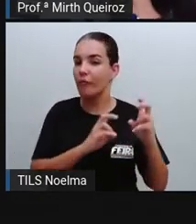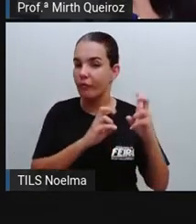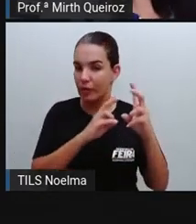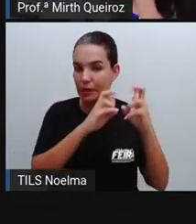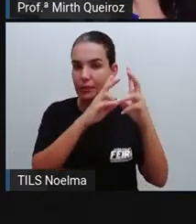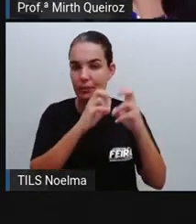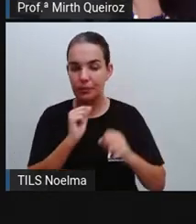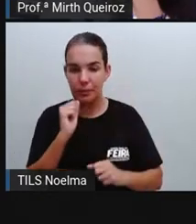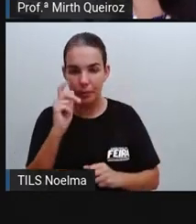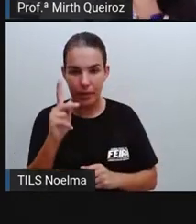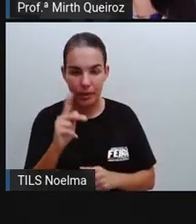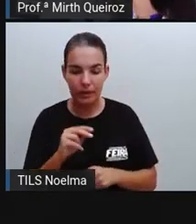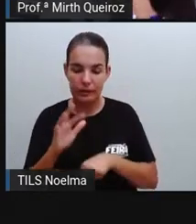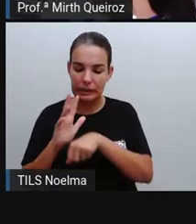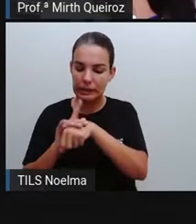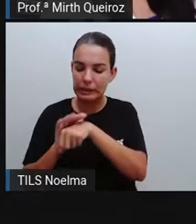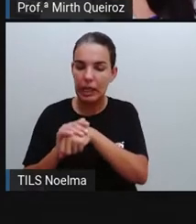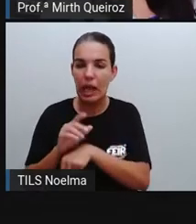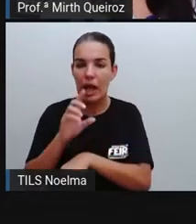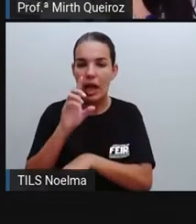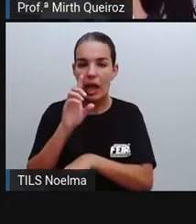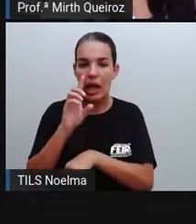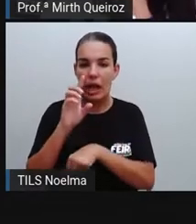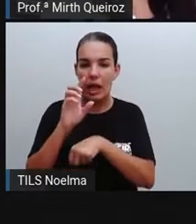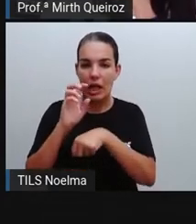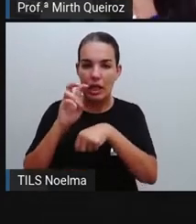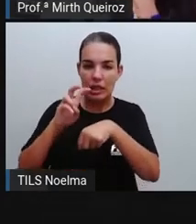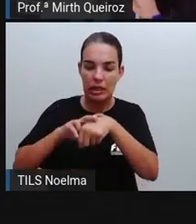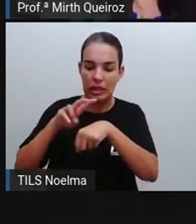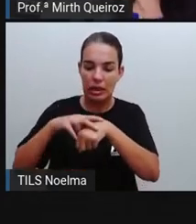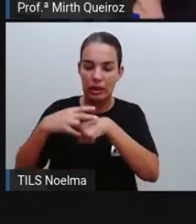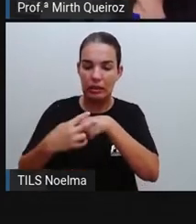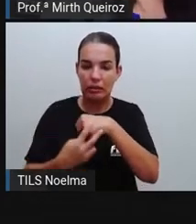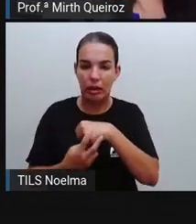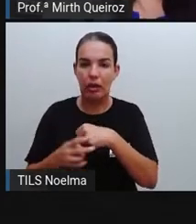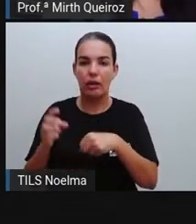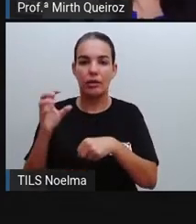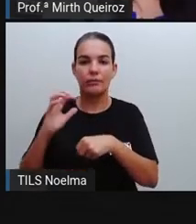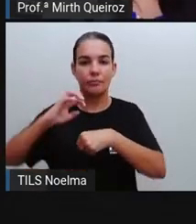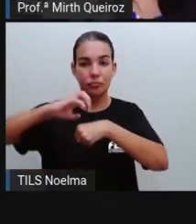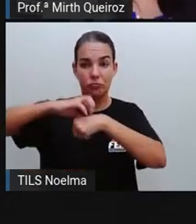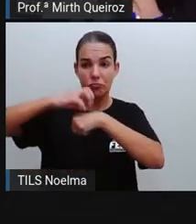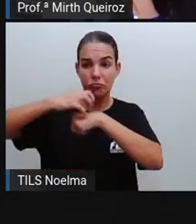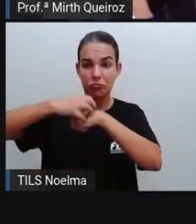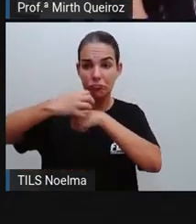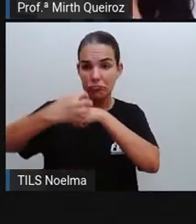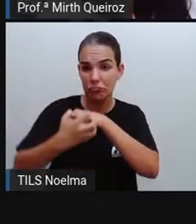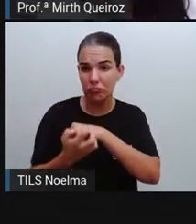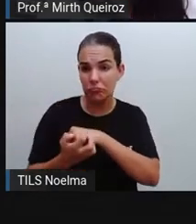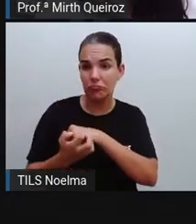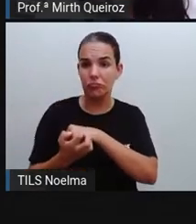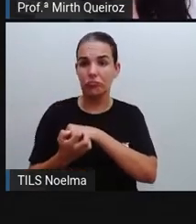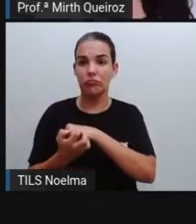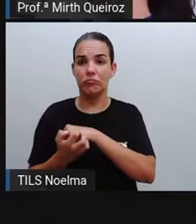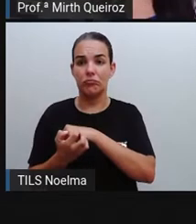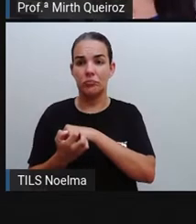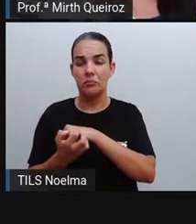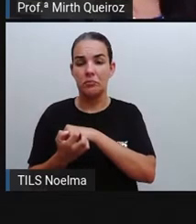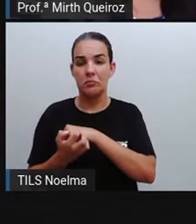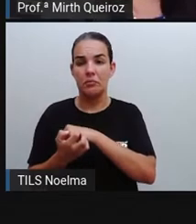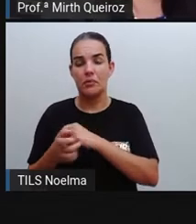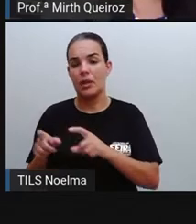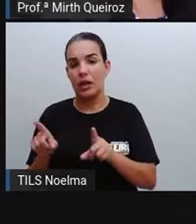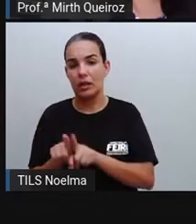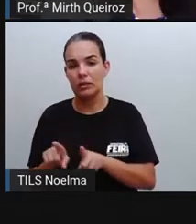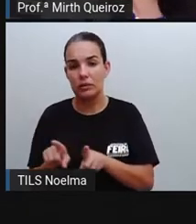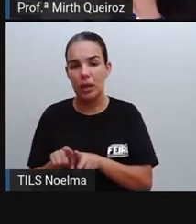provoca a dengue, é o vírus que provoca a chikungunya, é o vírus que provoca a zika, né? Que está